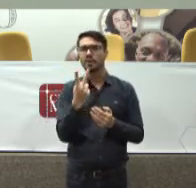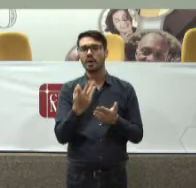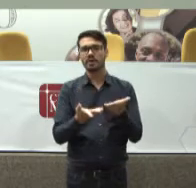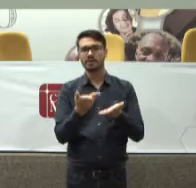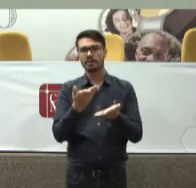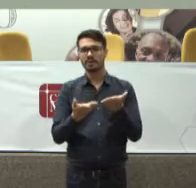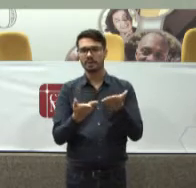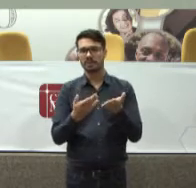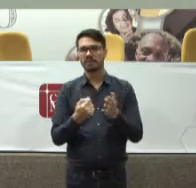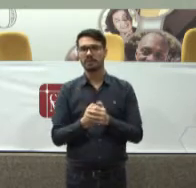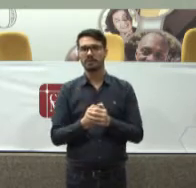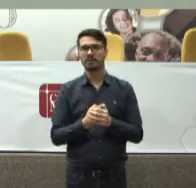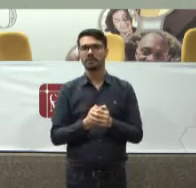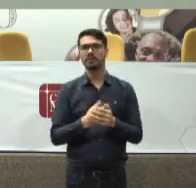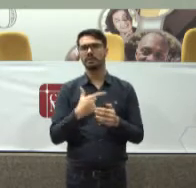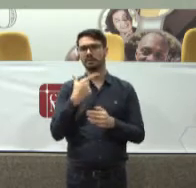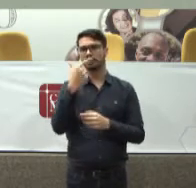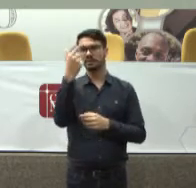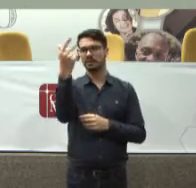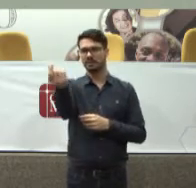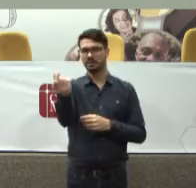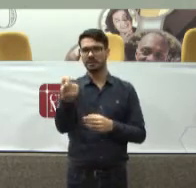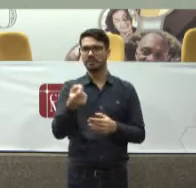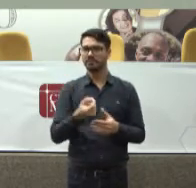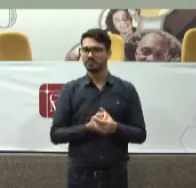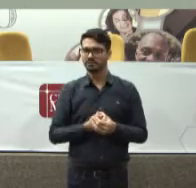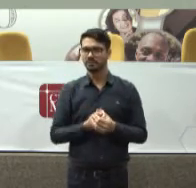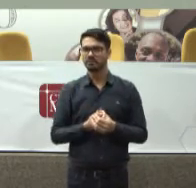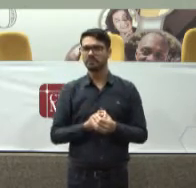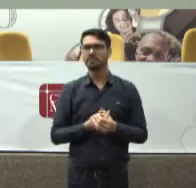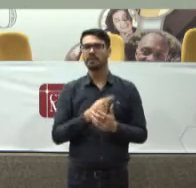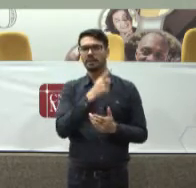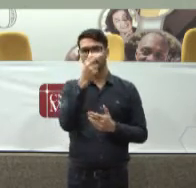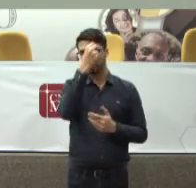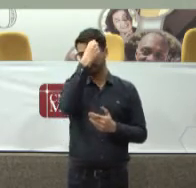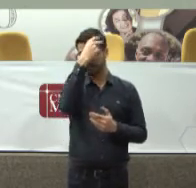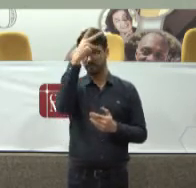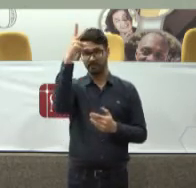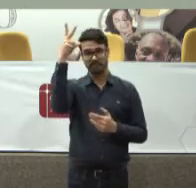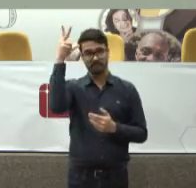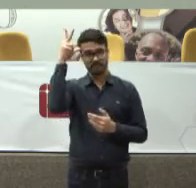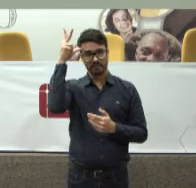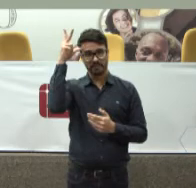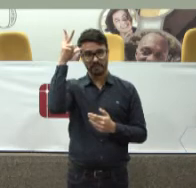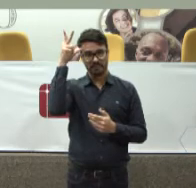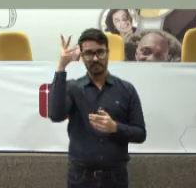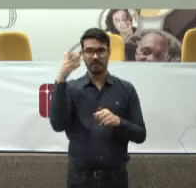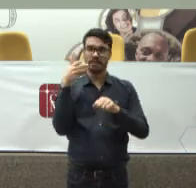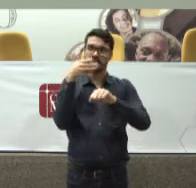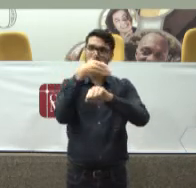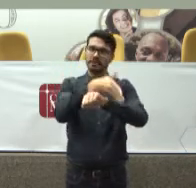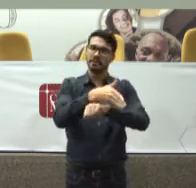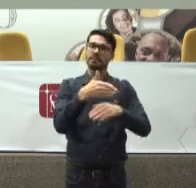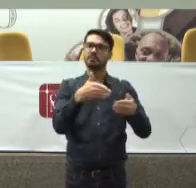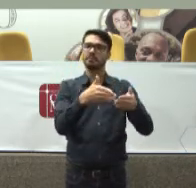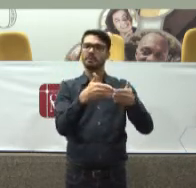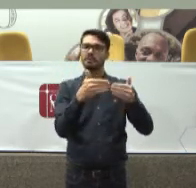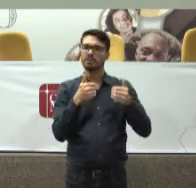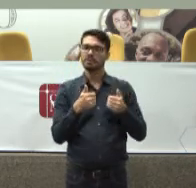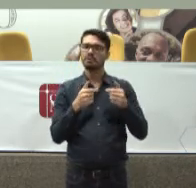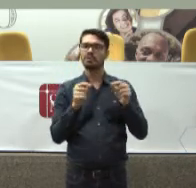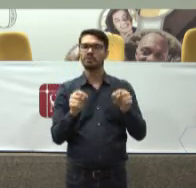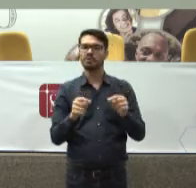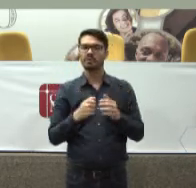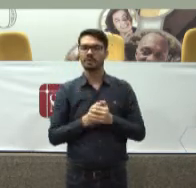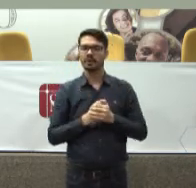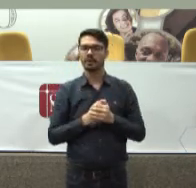cocaína Saíram E aí o prefeito Entra com o pedido De